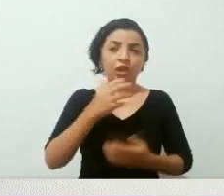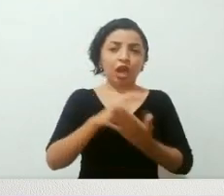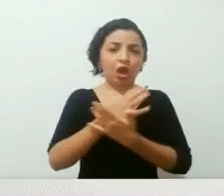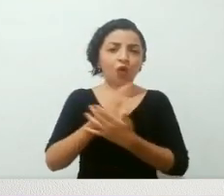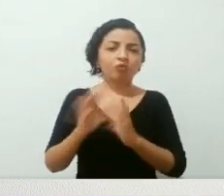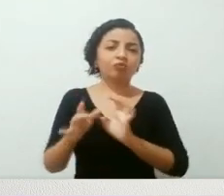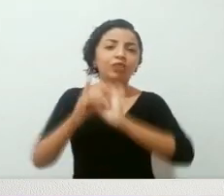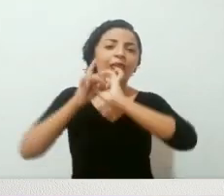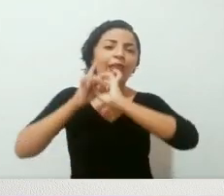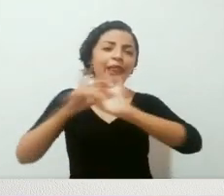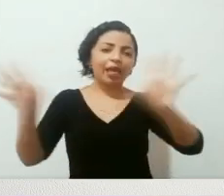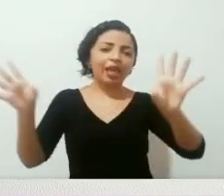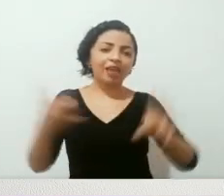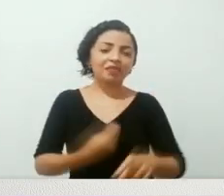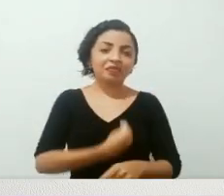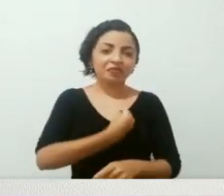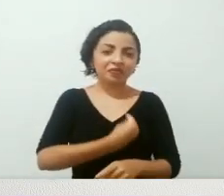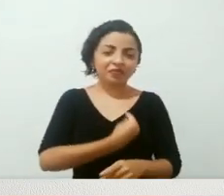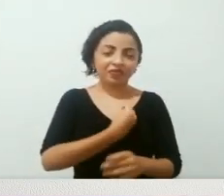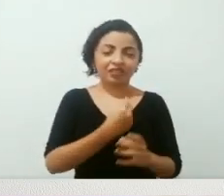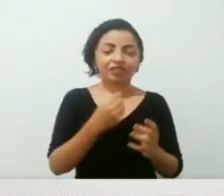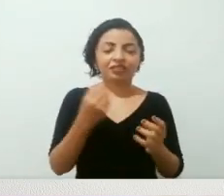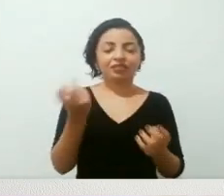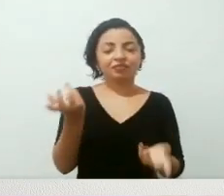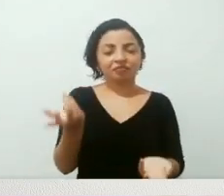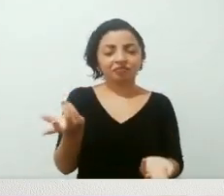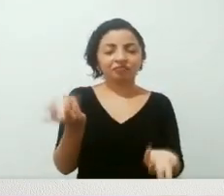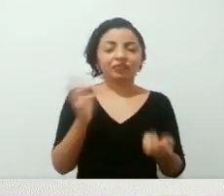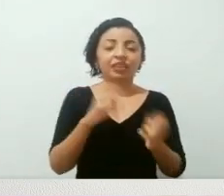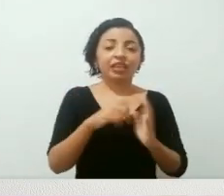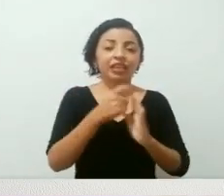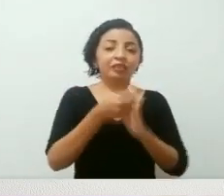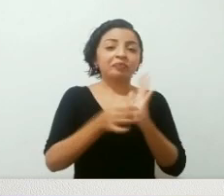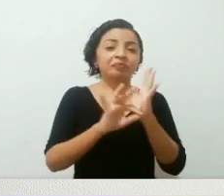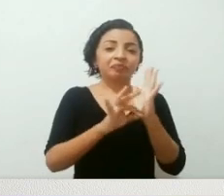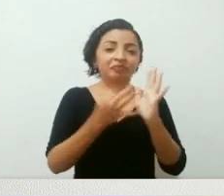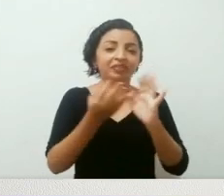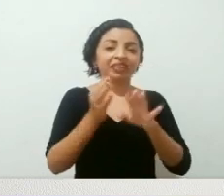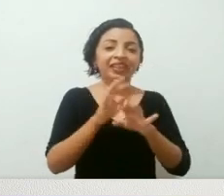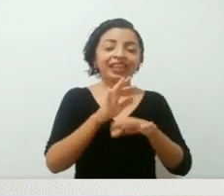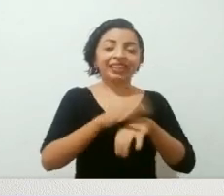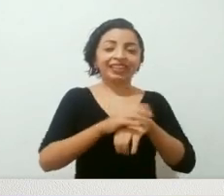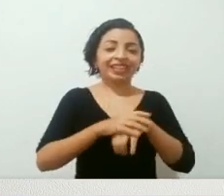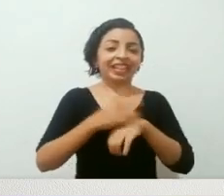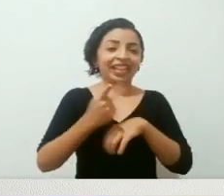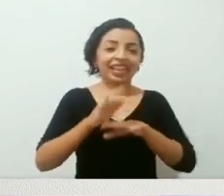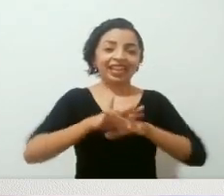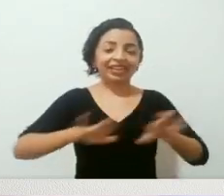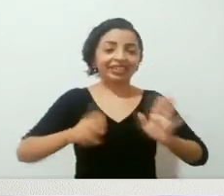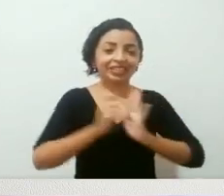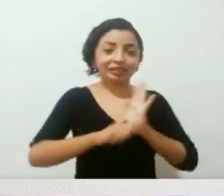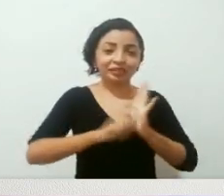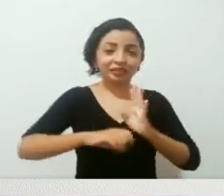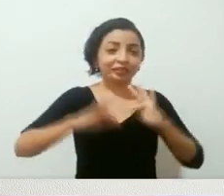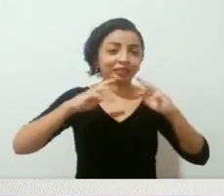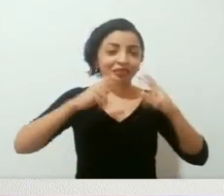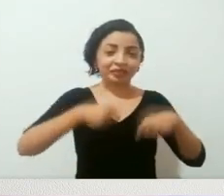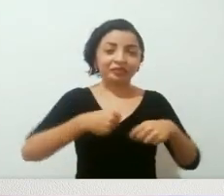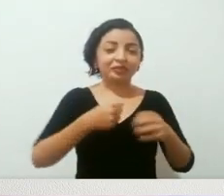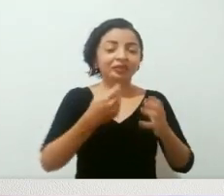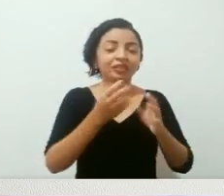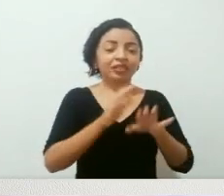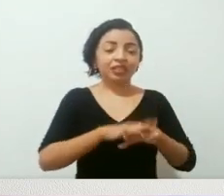libertários, o que é típico da Ferrante, que facilmente é identificado nos outros dois livros, porque aqui ninguém escapa